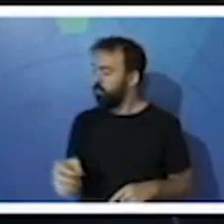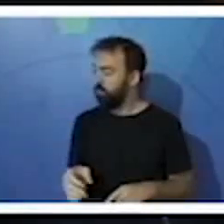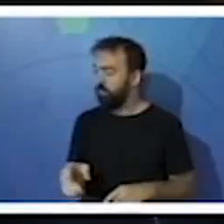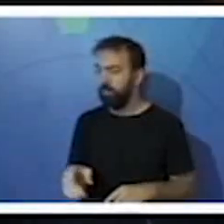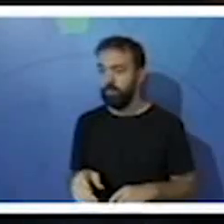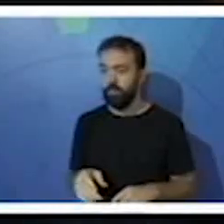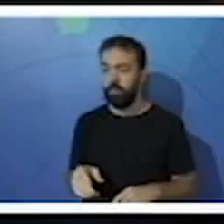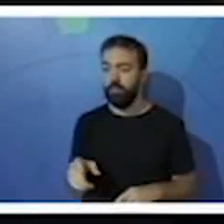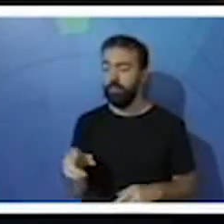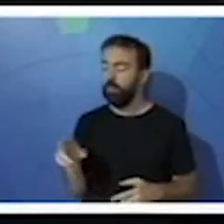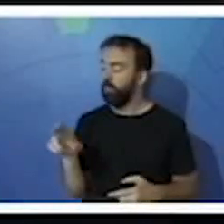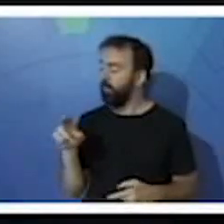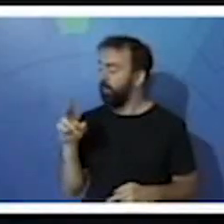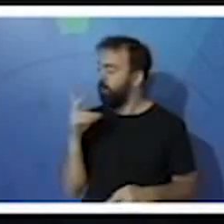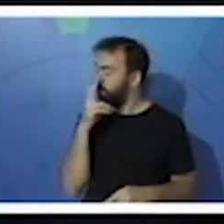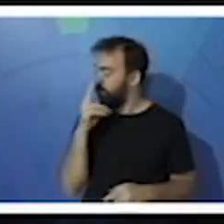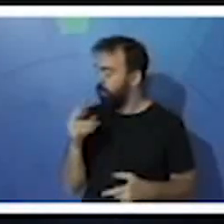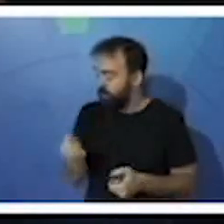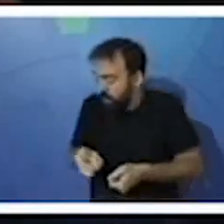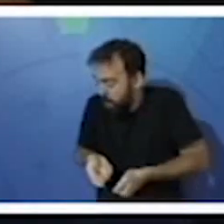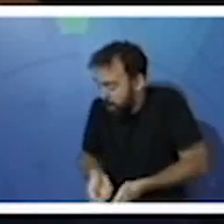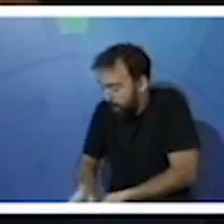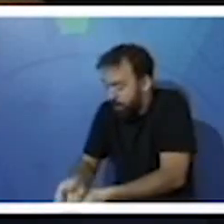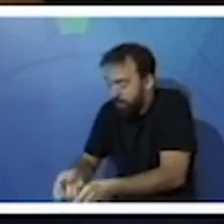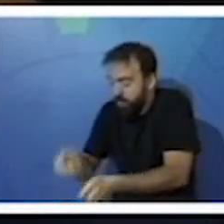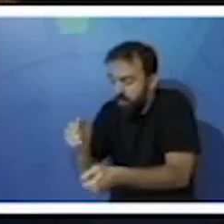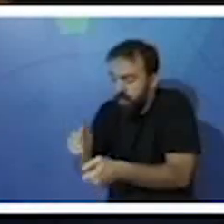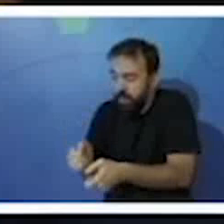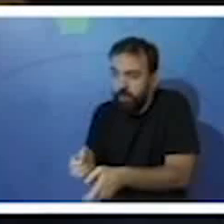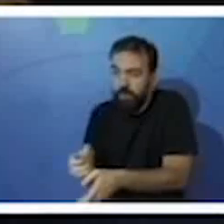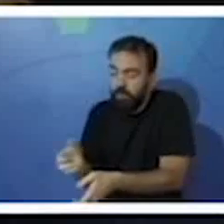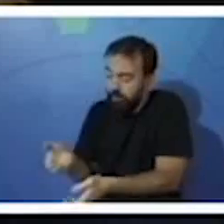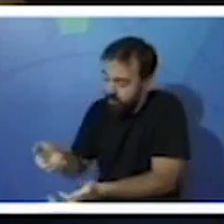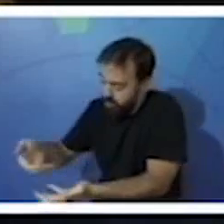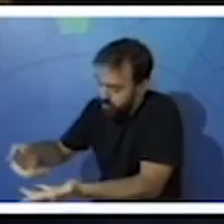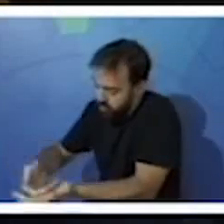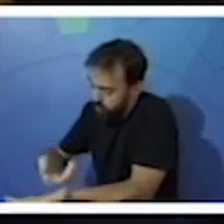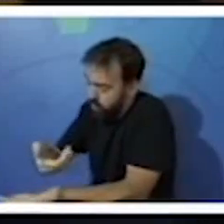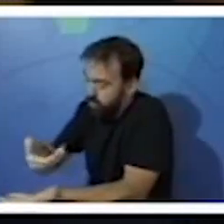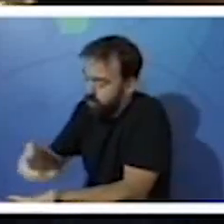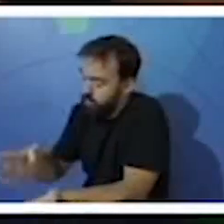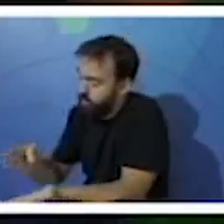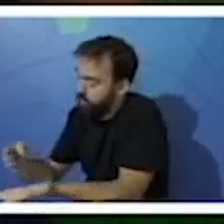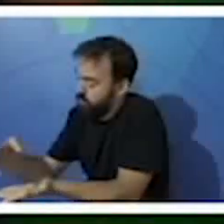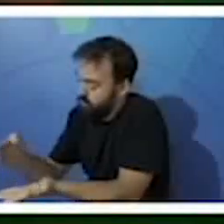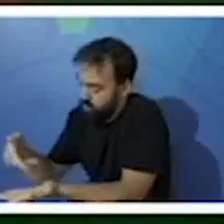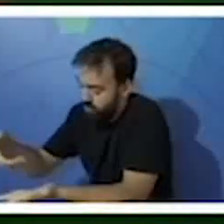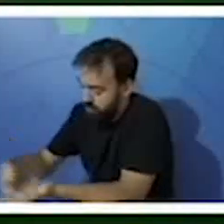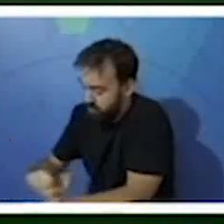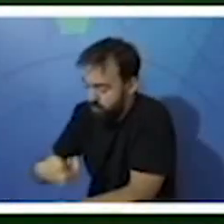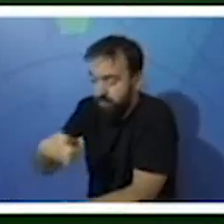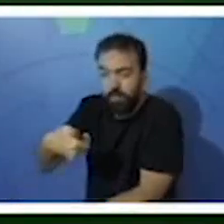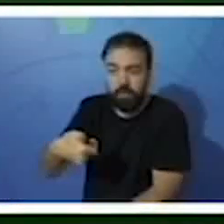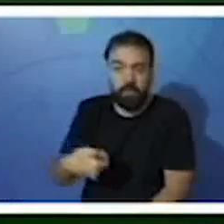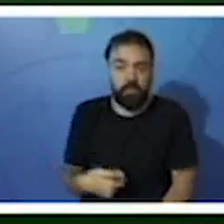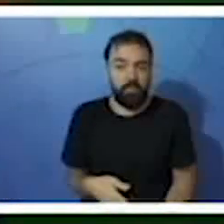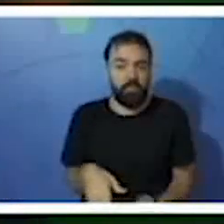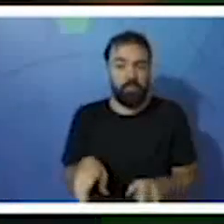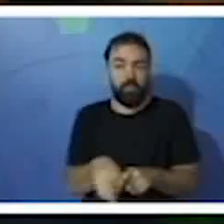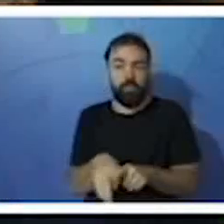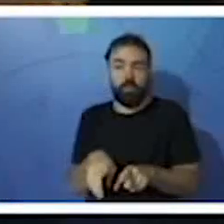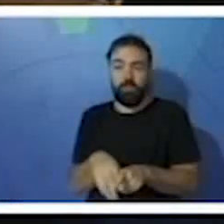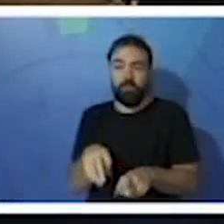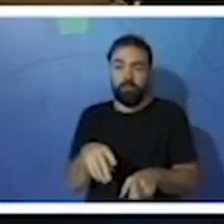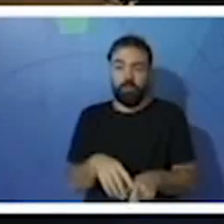se fosse uma pá para buscar os peixes e os pequenos crustáceos em águas